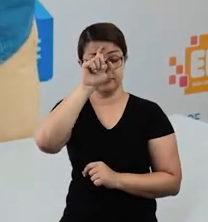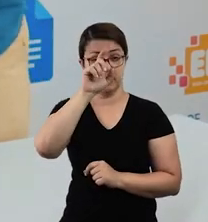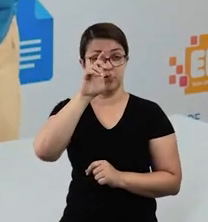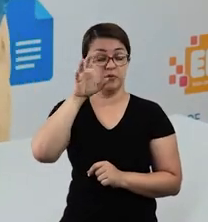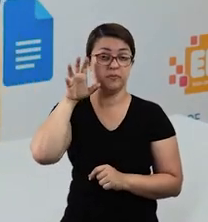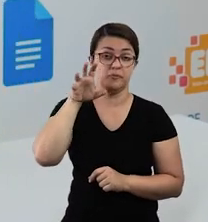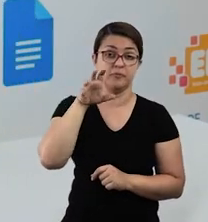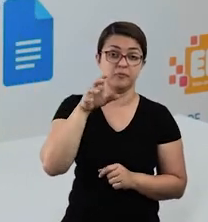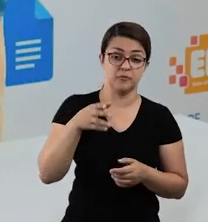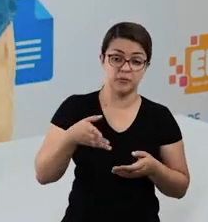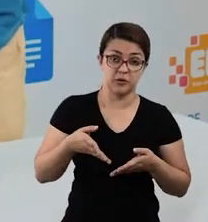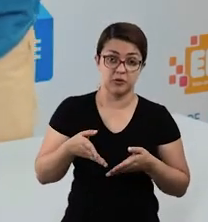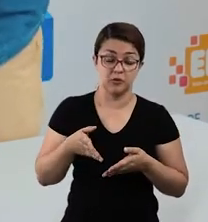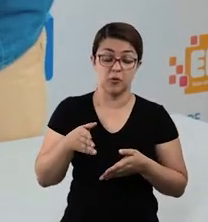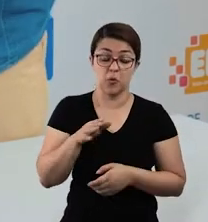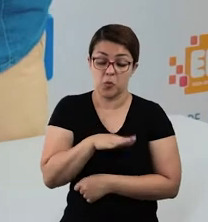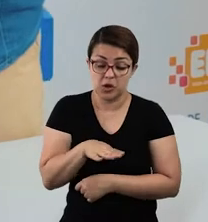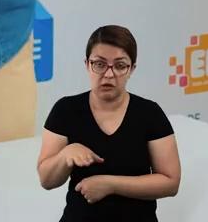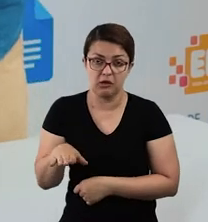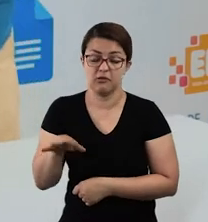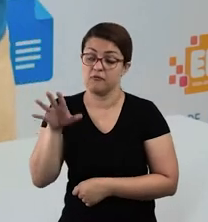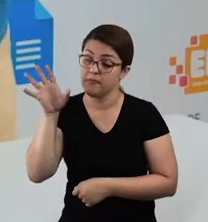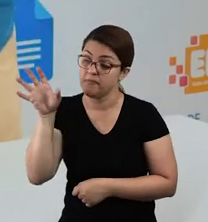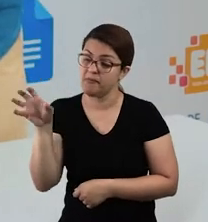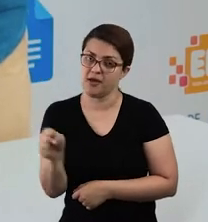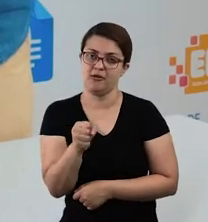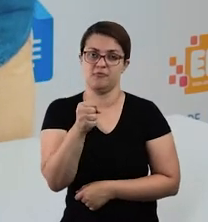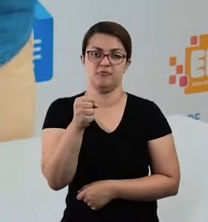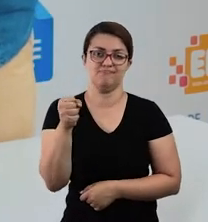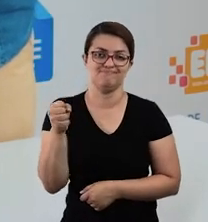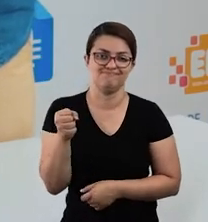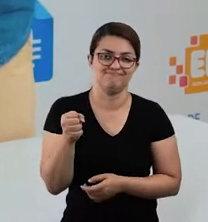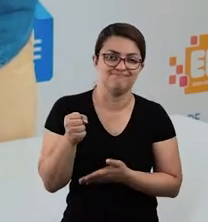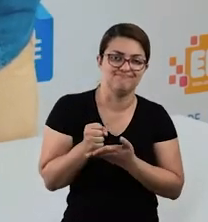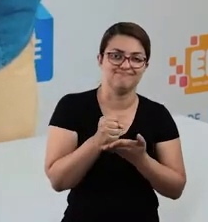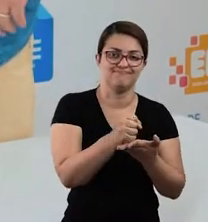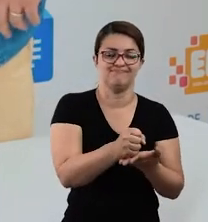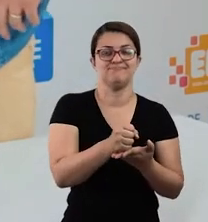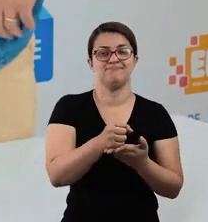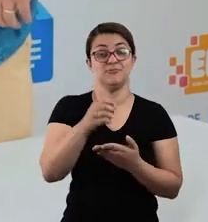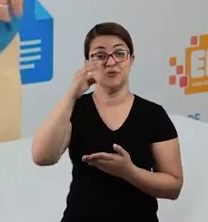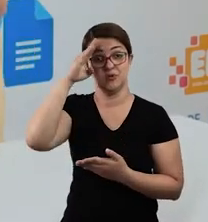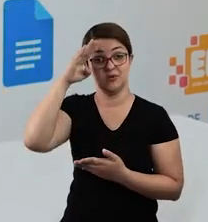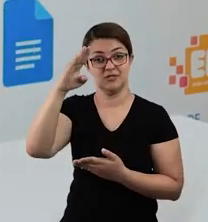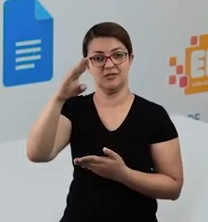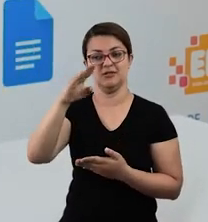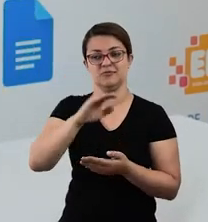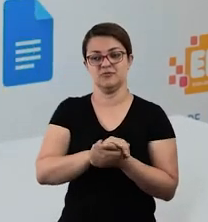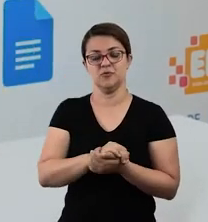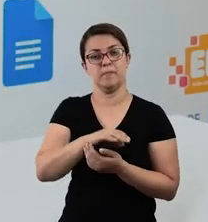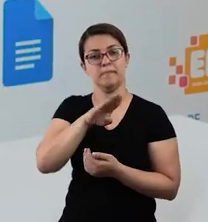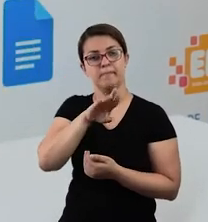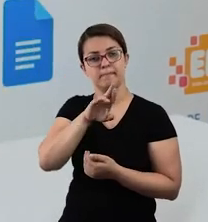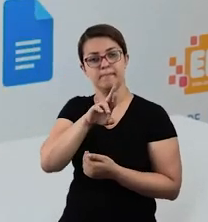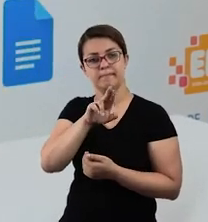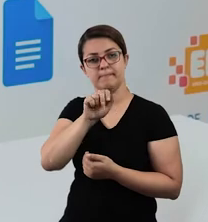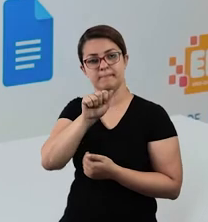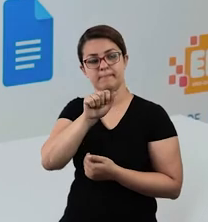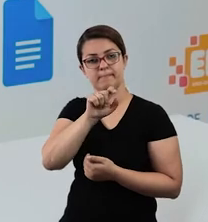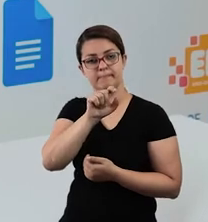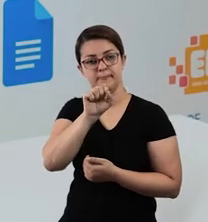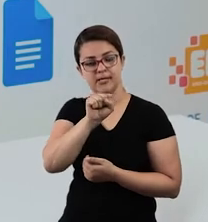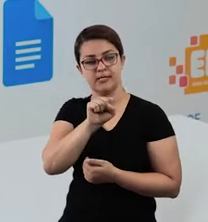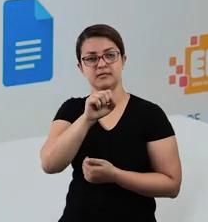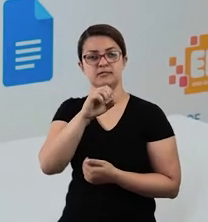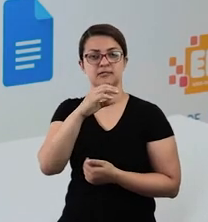Quilombo ainda criança, tudo bem? Pelos soldados da expedição comandada por Brás da Rocha Cardoso. Lembra lá o eu disse?